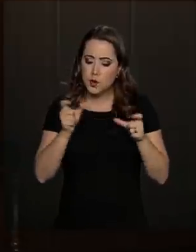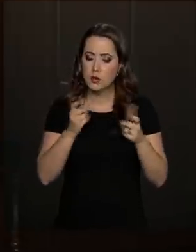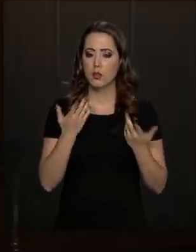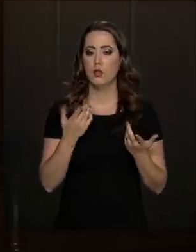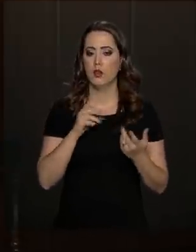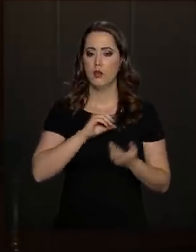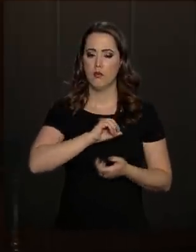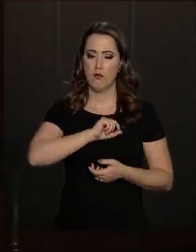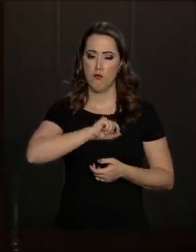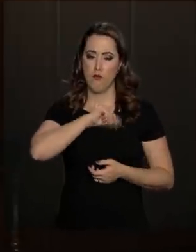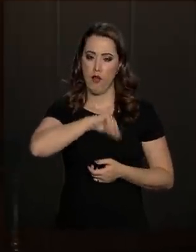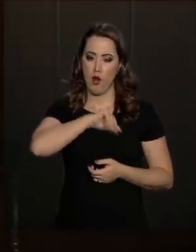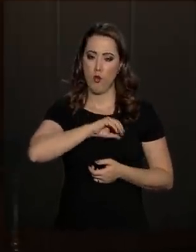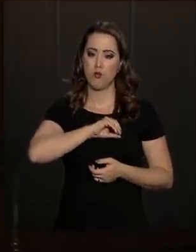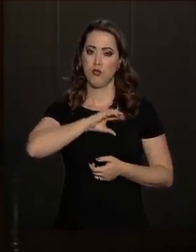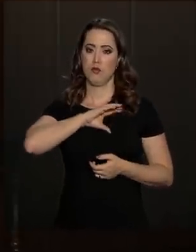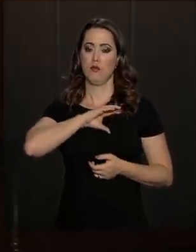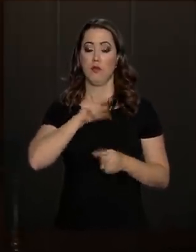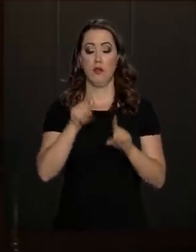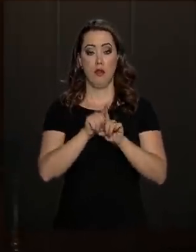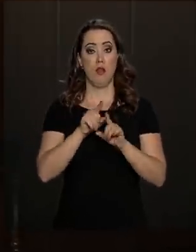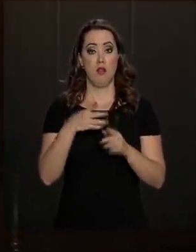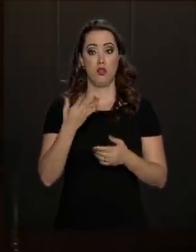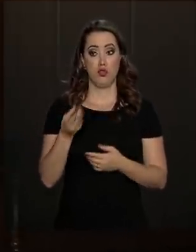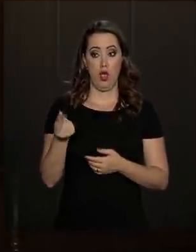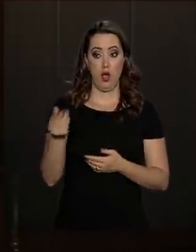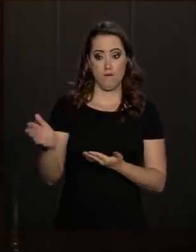acumulem recursos, levem isso lá para frente.